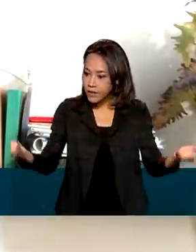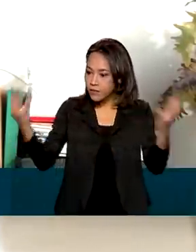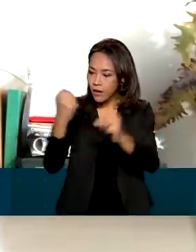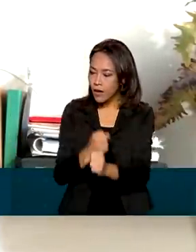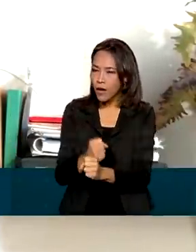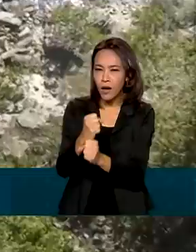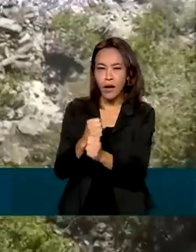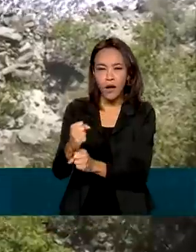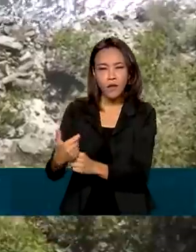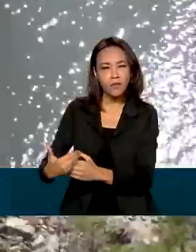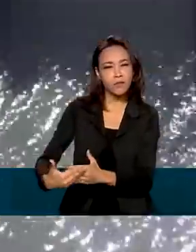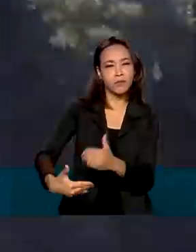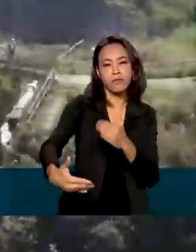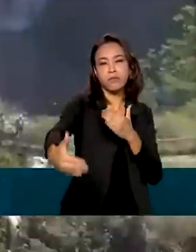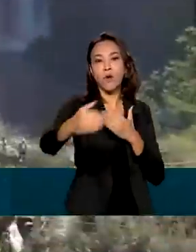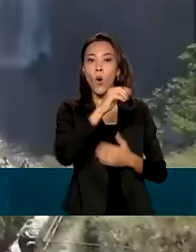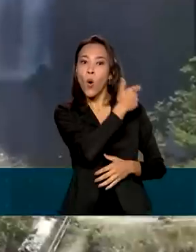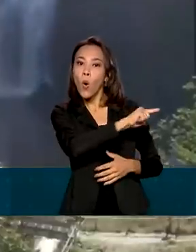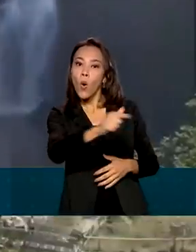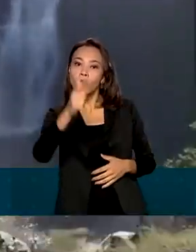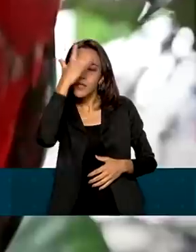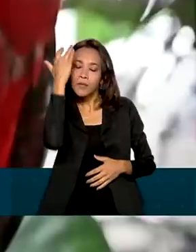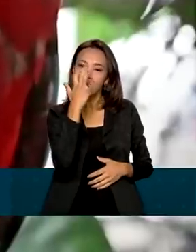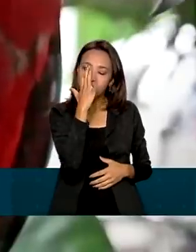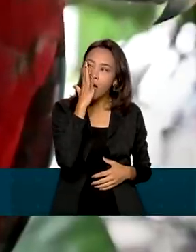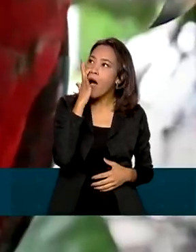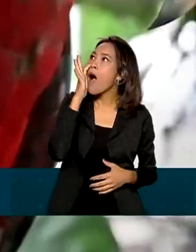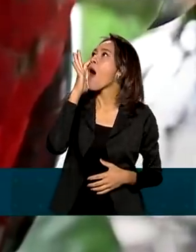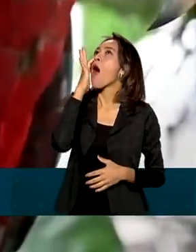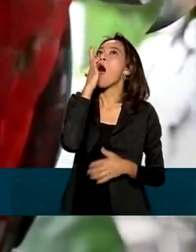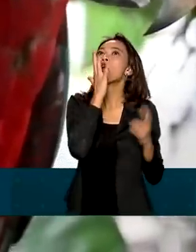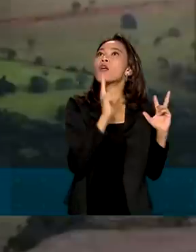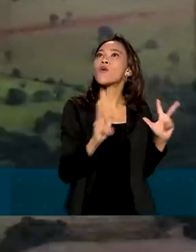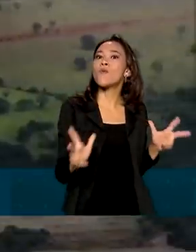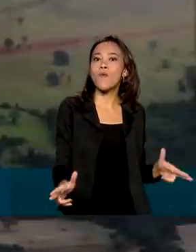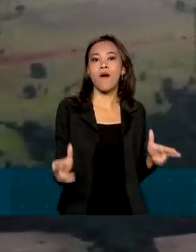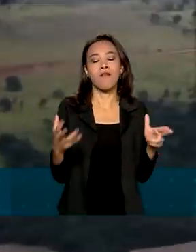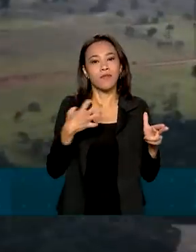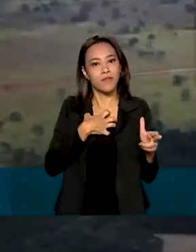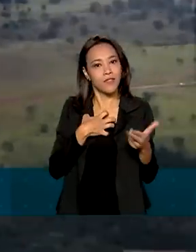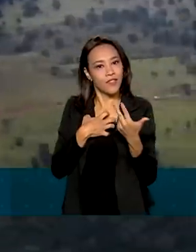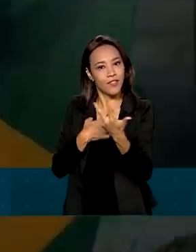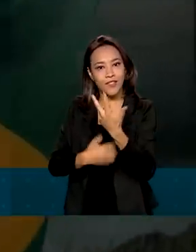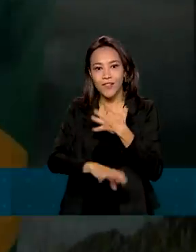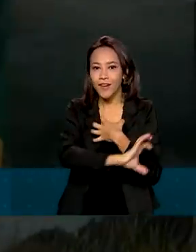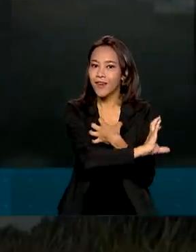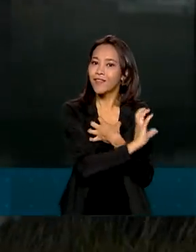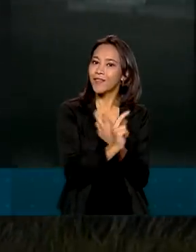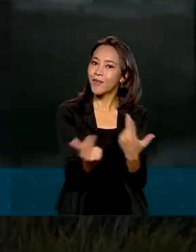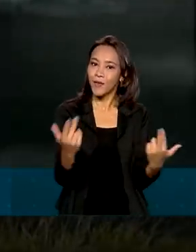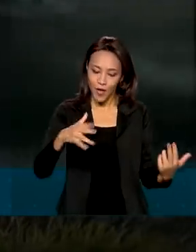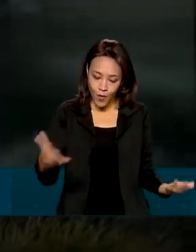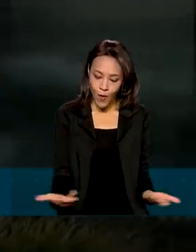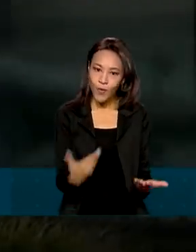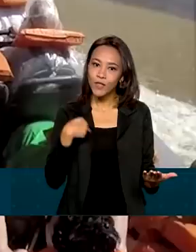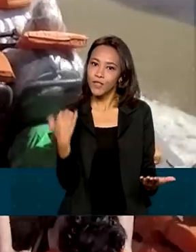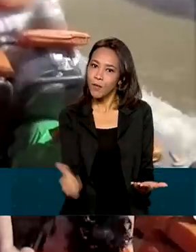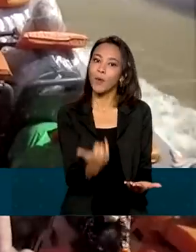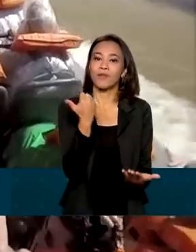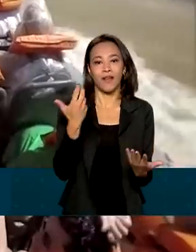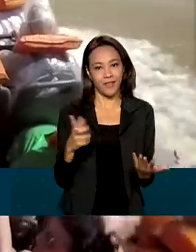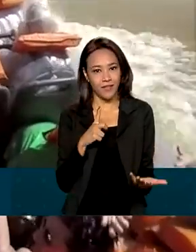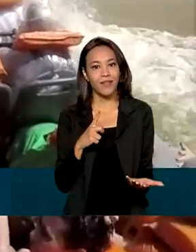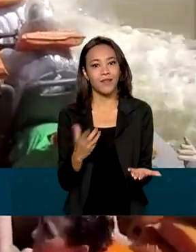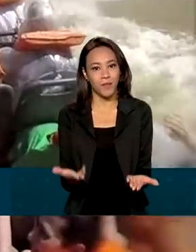outras pessoas tenham o mesmo deslumbramento, o mesmo encantamento que a gente tem a oportunidade de ter hoje.